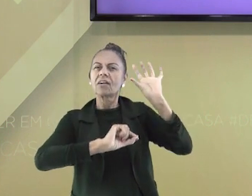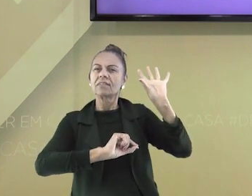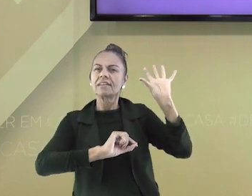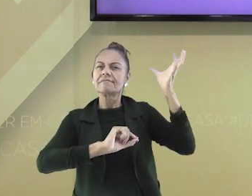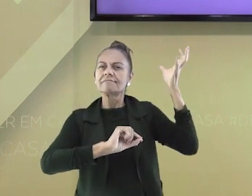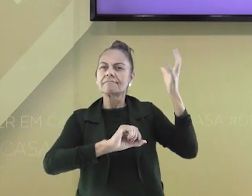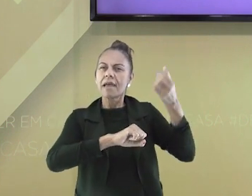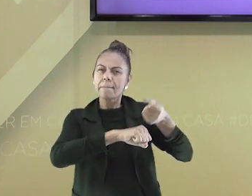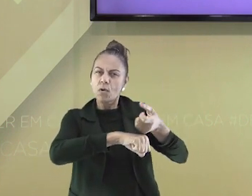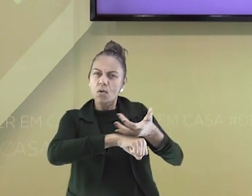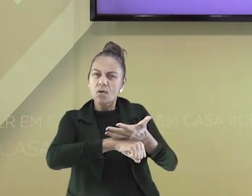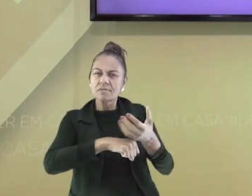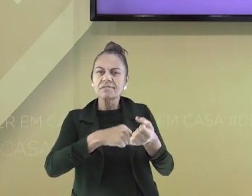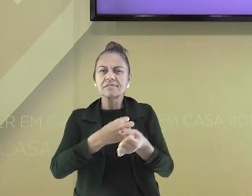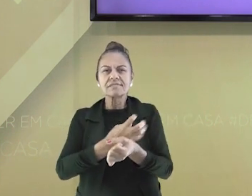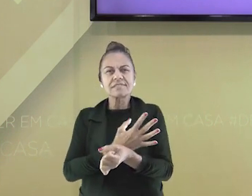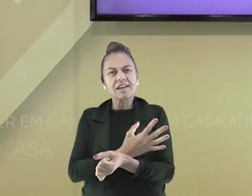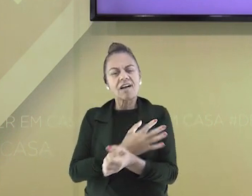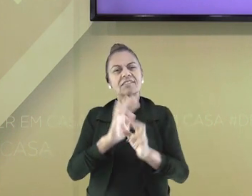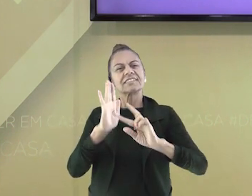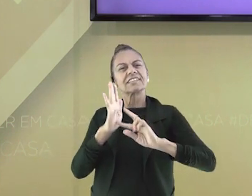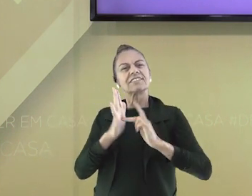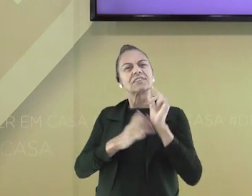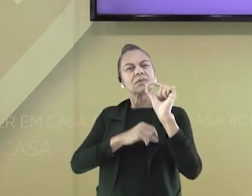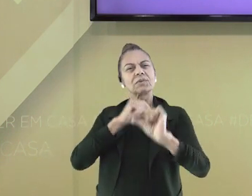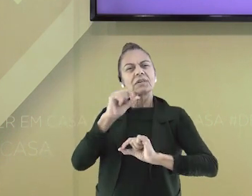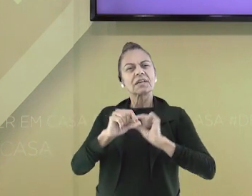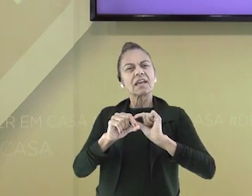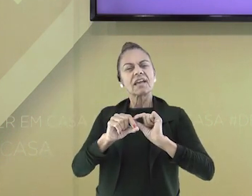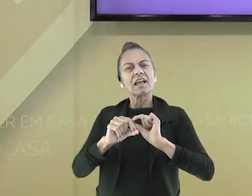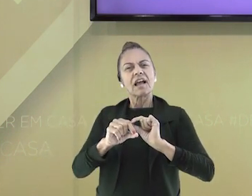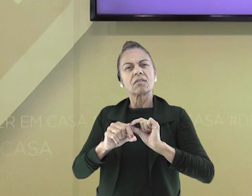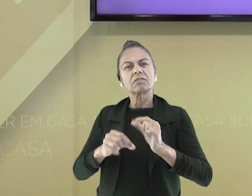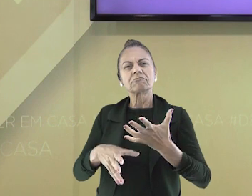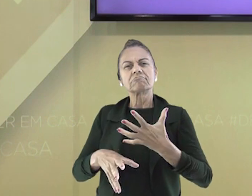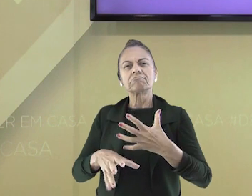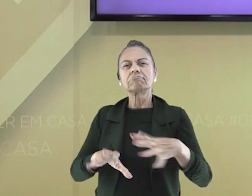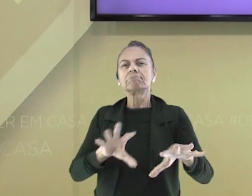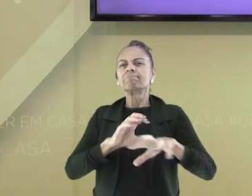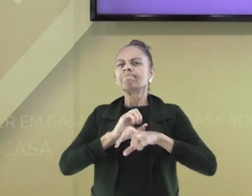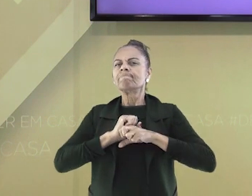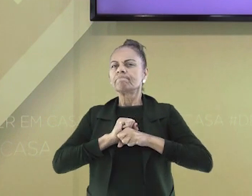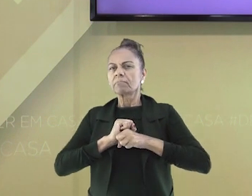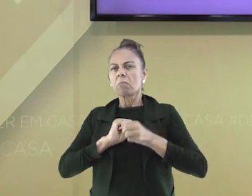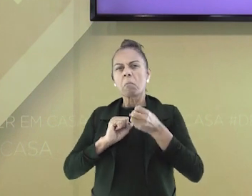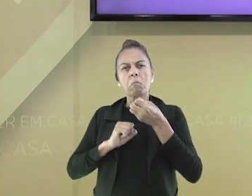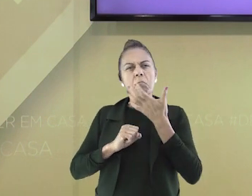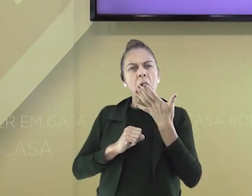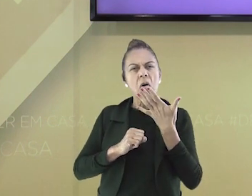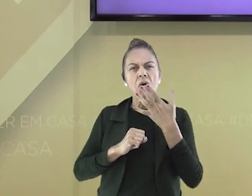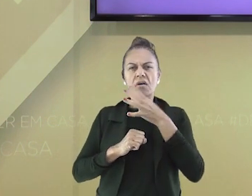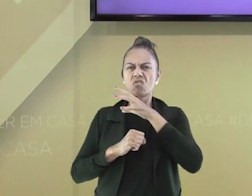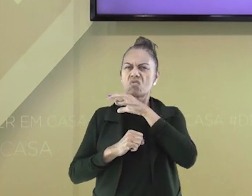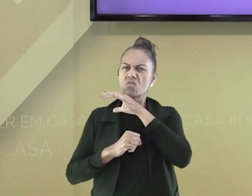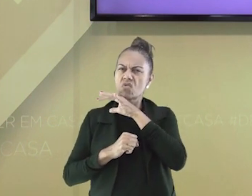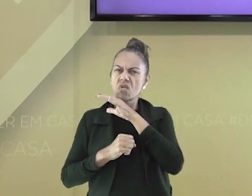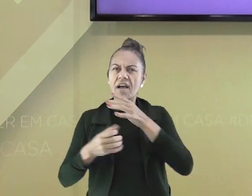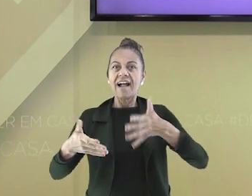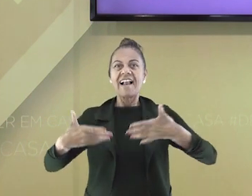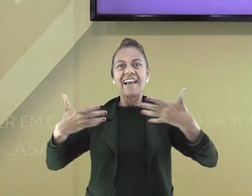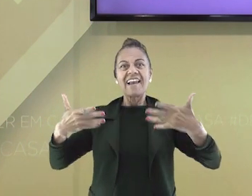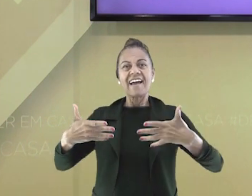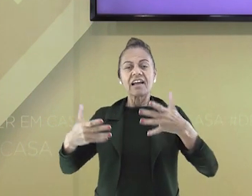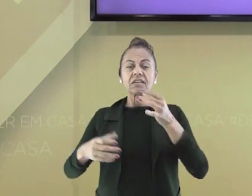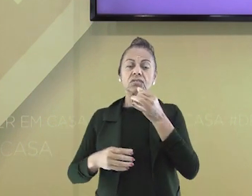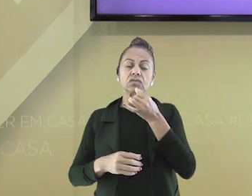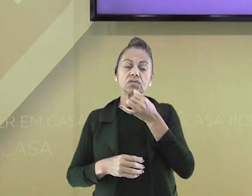causaram alguma emoção. Isso quer dizer que quando sentimos bons, como ruins, alegria ou